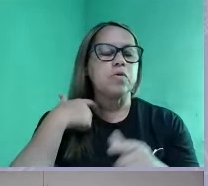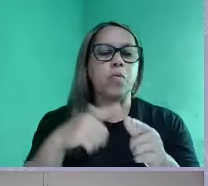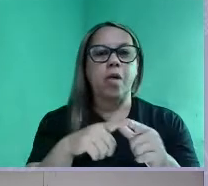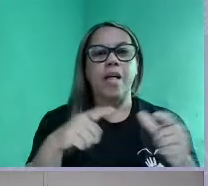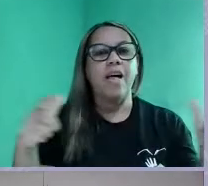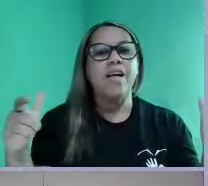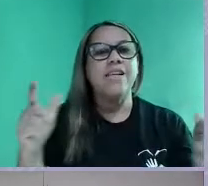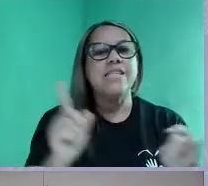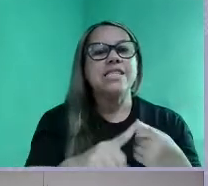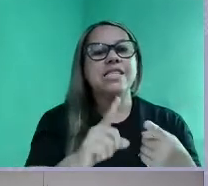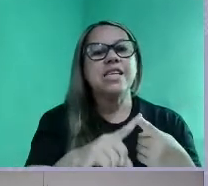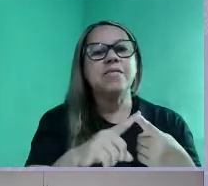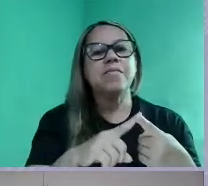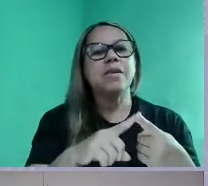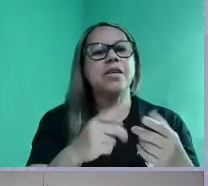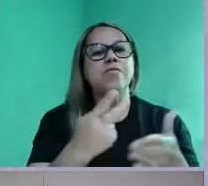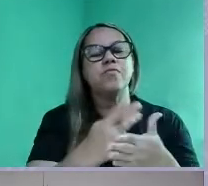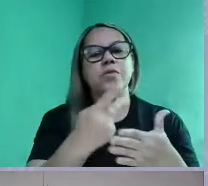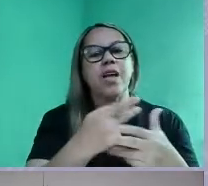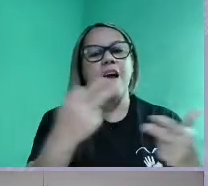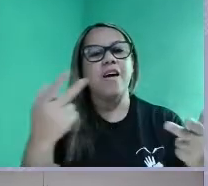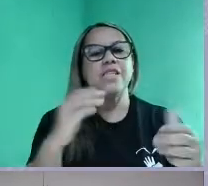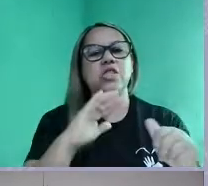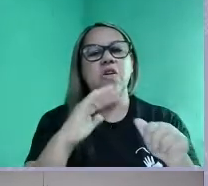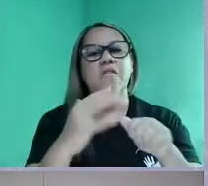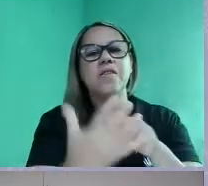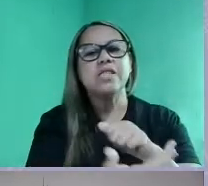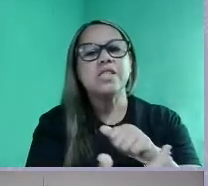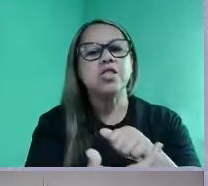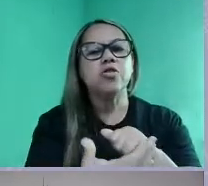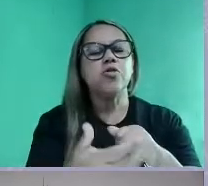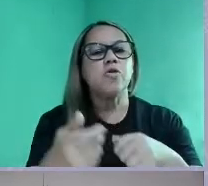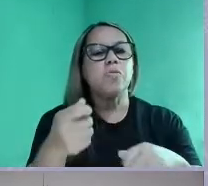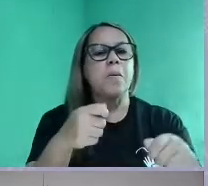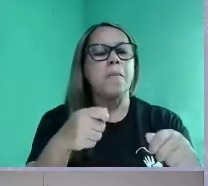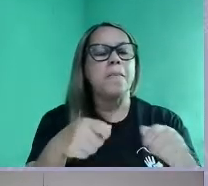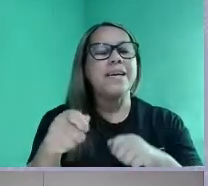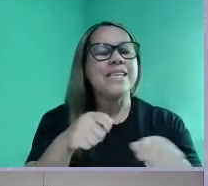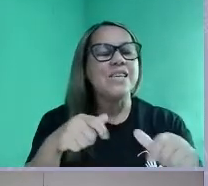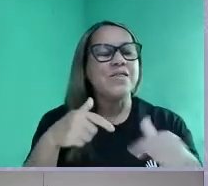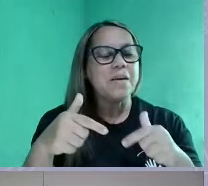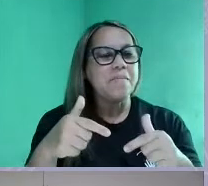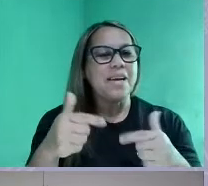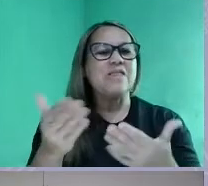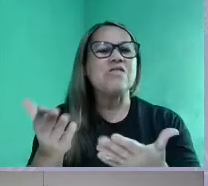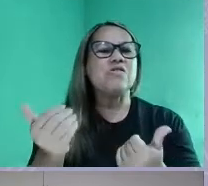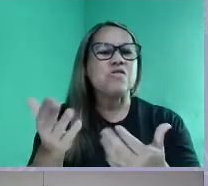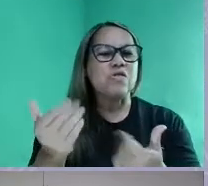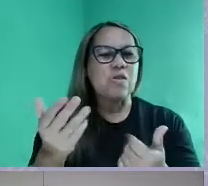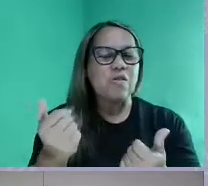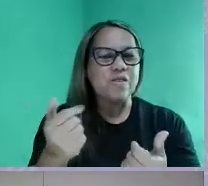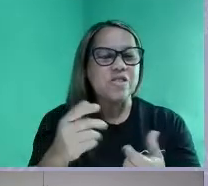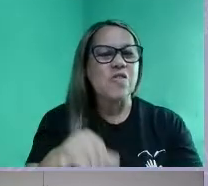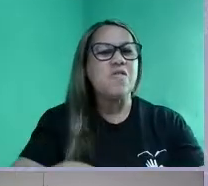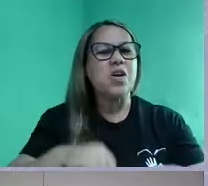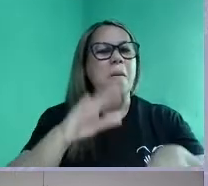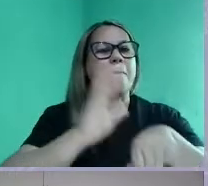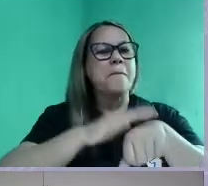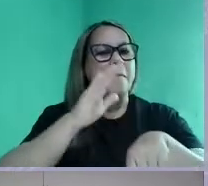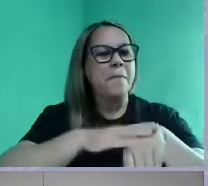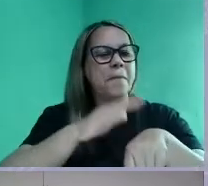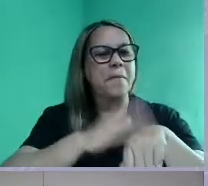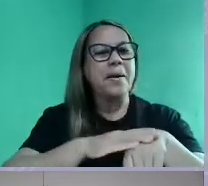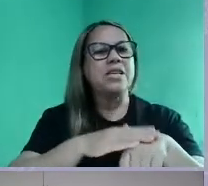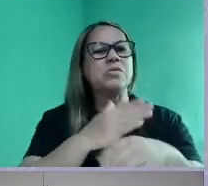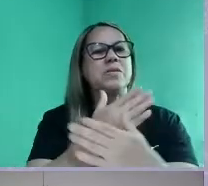Efeitos da pandemia de Covid-19 sobre o mercado de trabalho, os jovens foram os mais afetados pelo desemprego, e aí a gente vê pela primeira vez a palavra